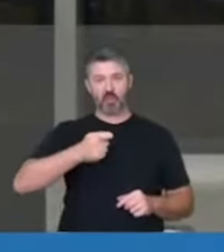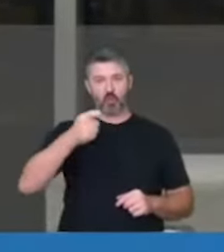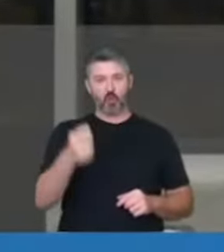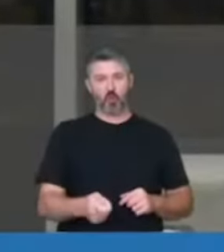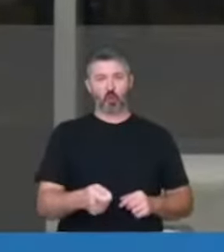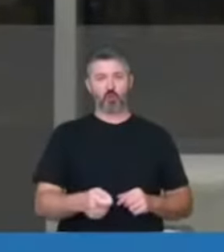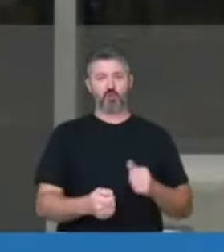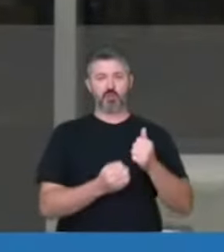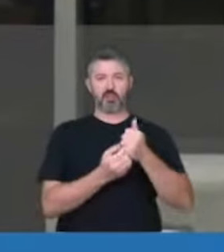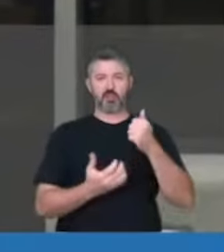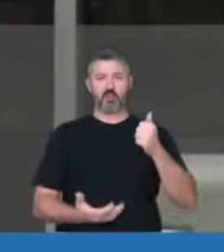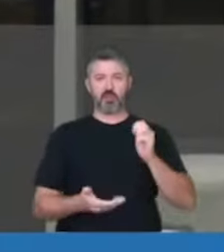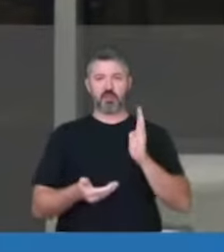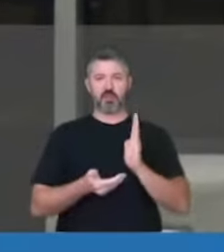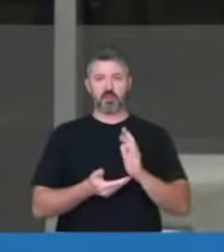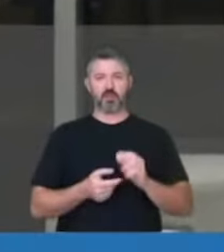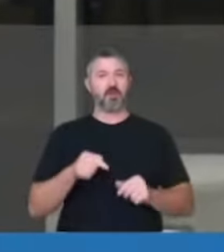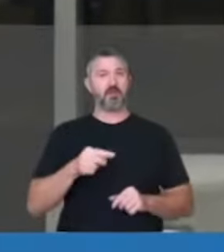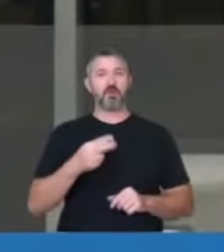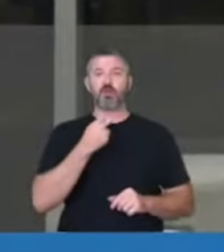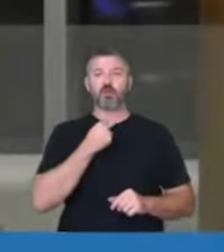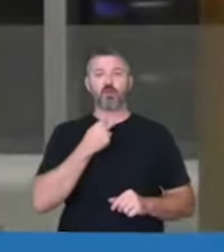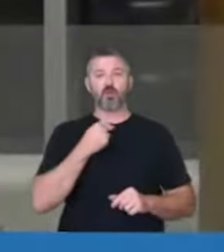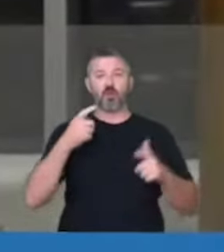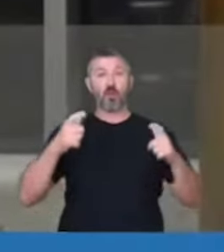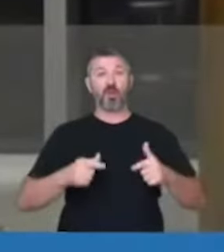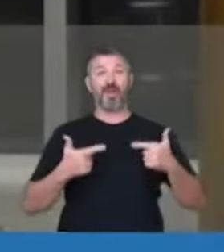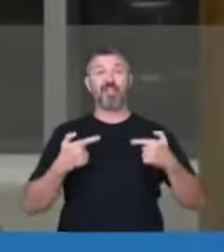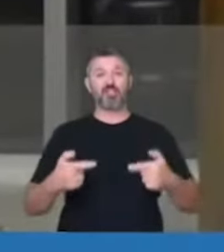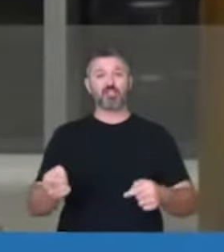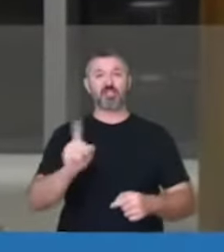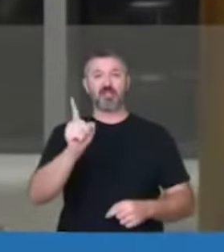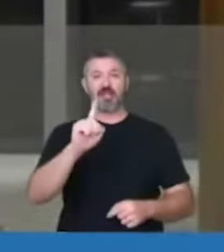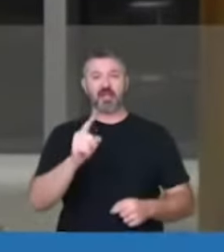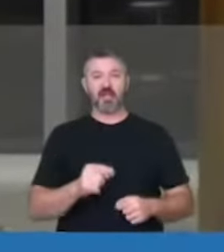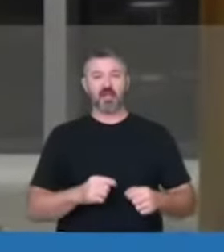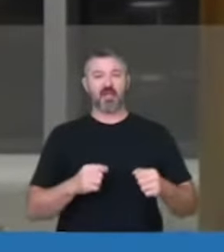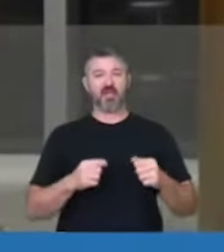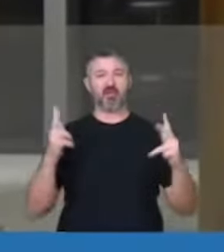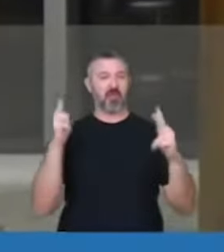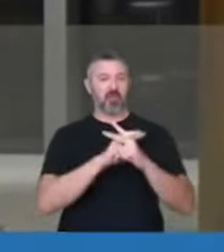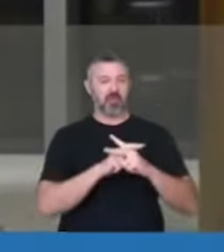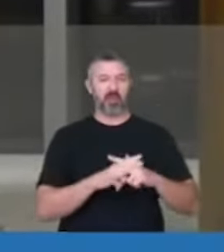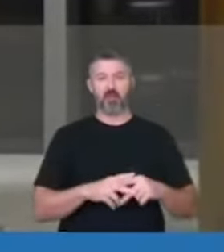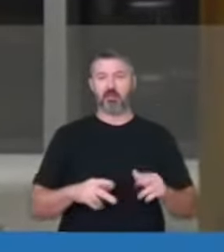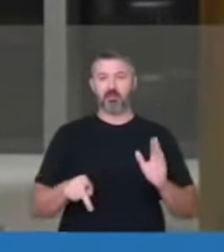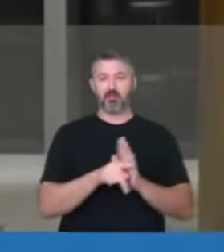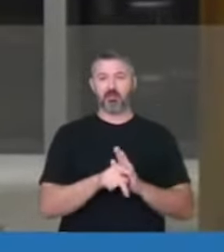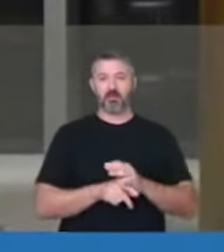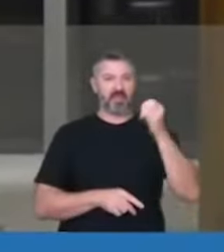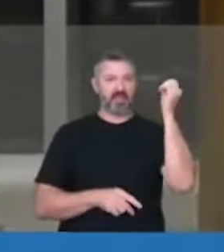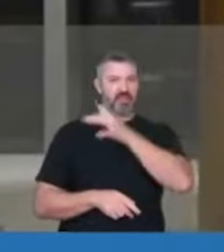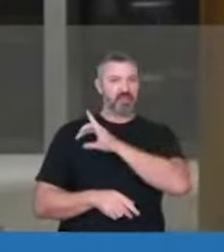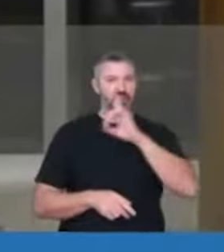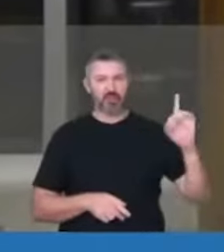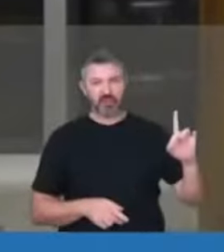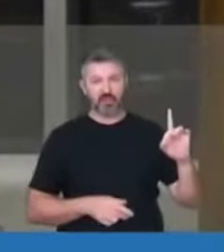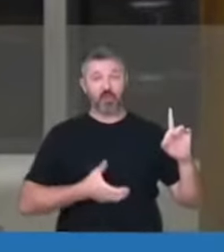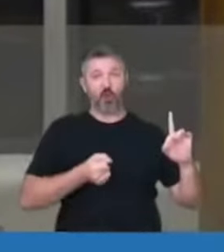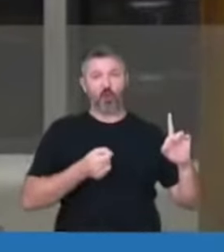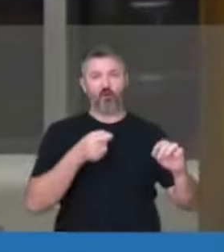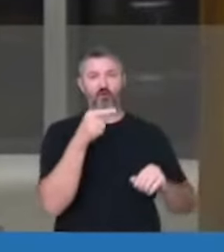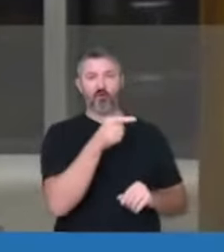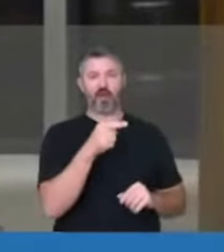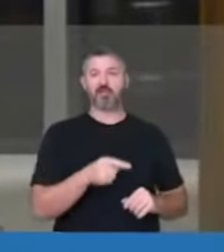da mesa. Esta não pode ser uma arena de guerra e de ringa patrocinada pela extrema direita covarde